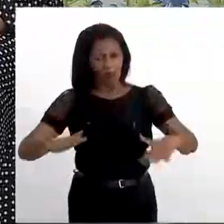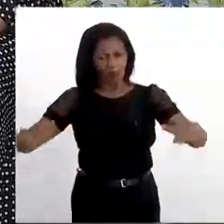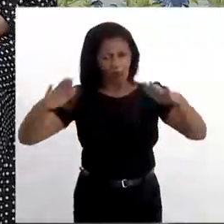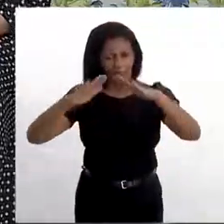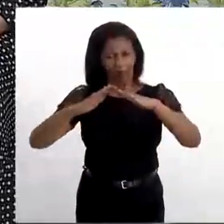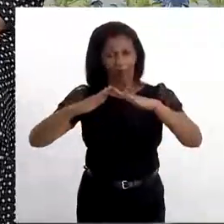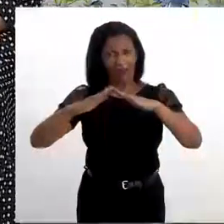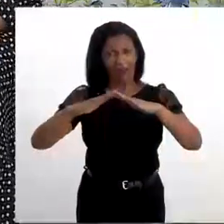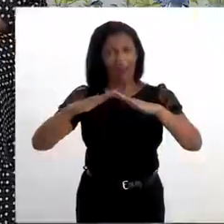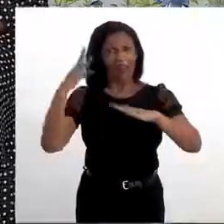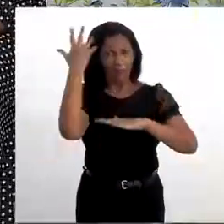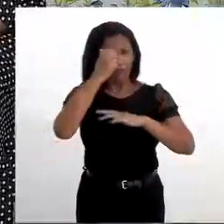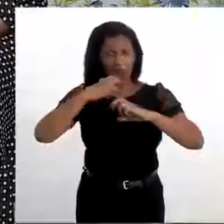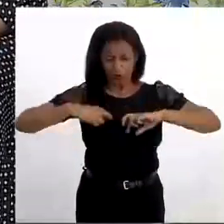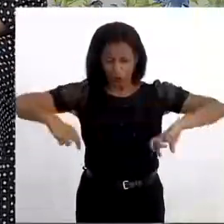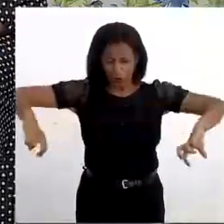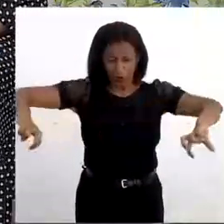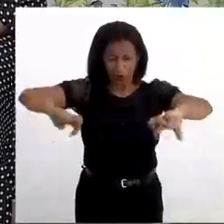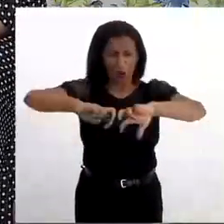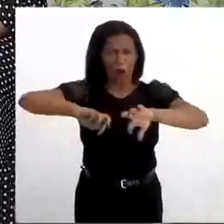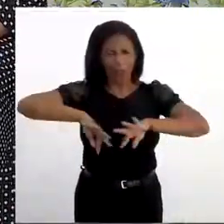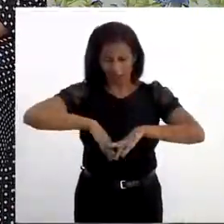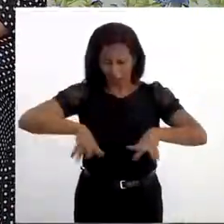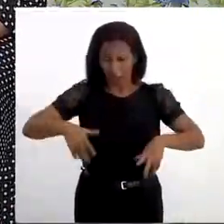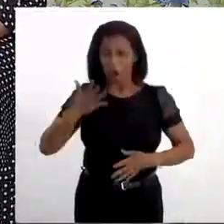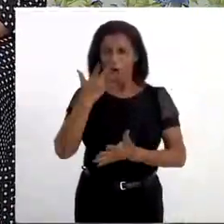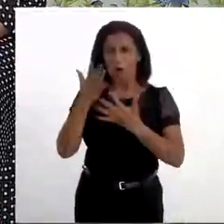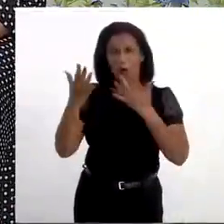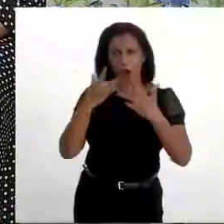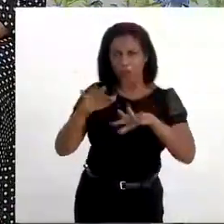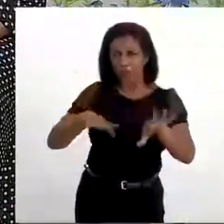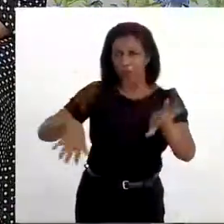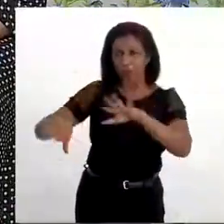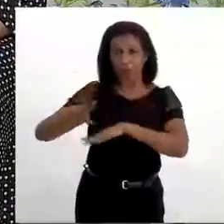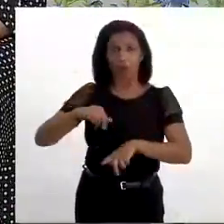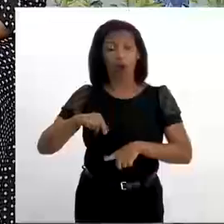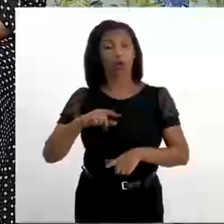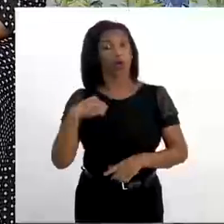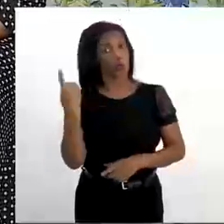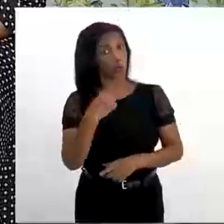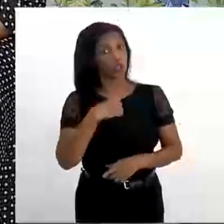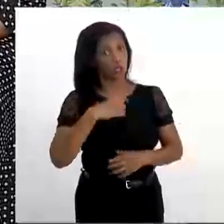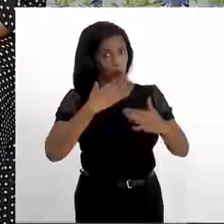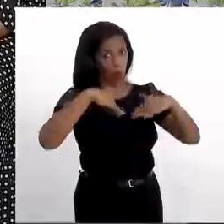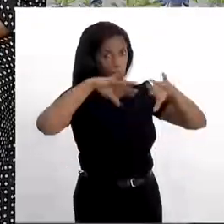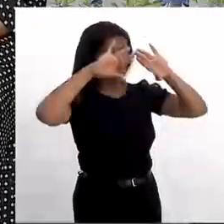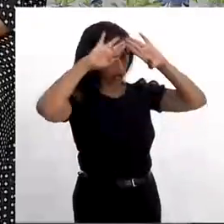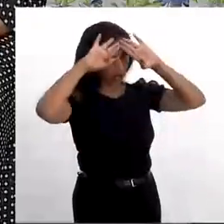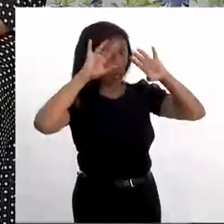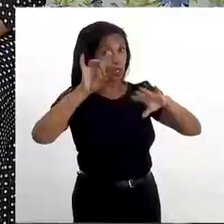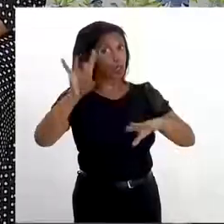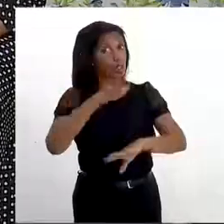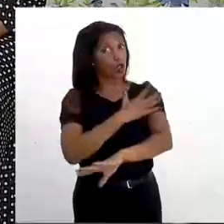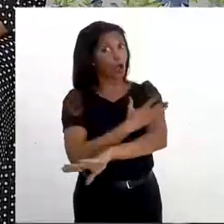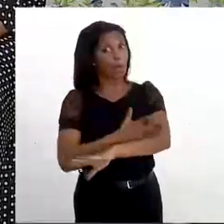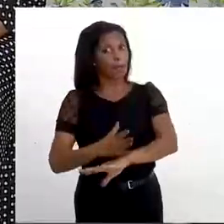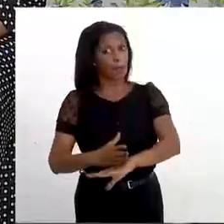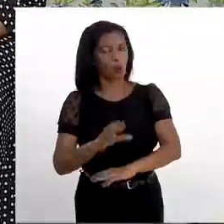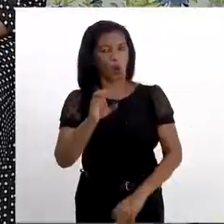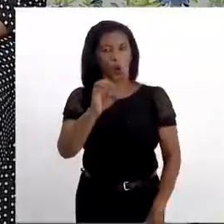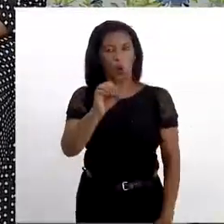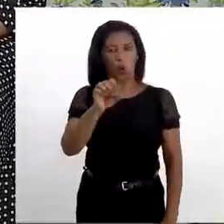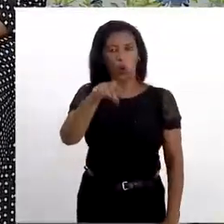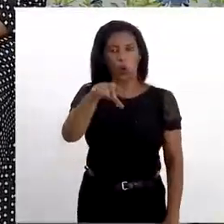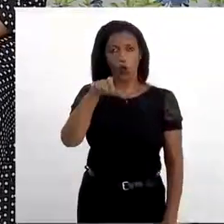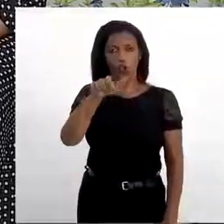É muito bonito. Toda enfeitada. É lindo. Colorido de diversas diversidades. Você sabe que nós temos o orixá que ele pega só branco. Perfeito. É a coisa mais linda